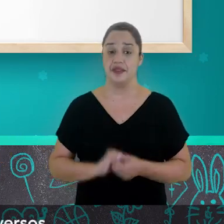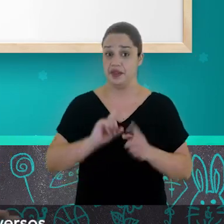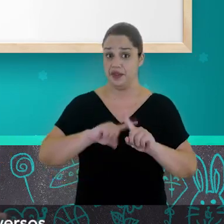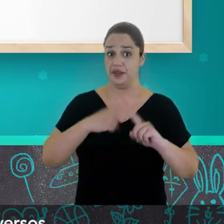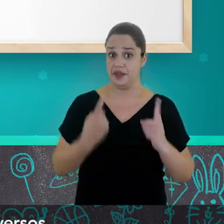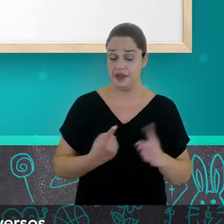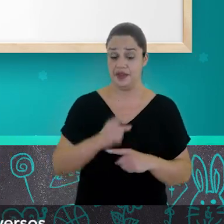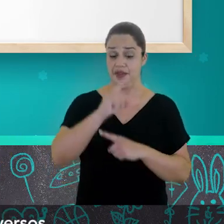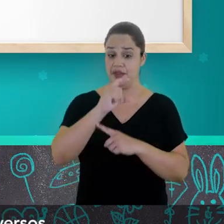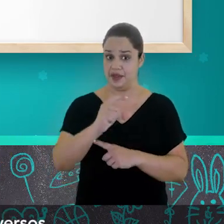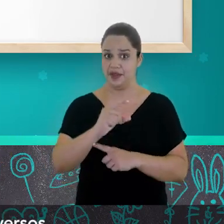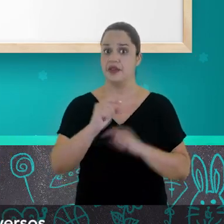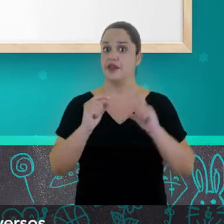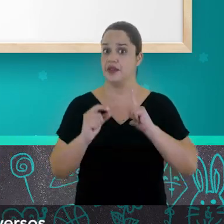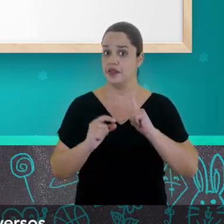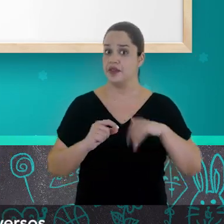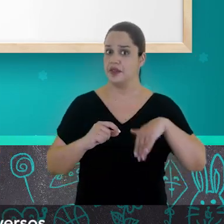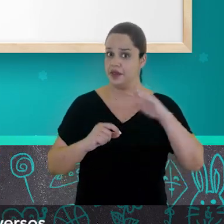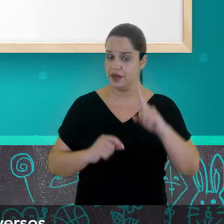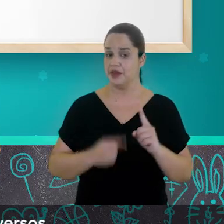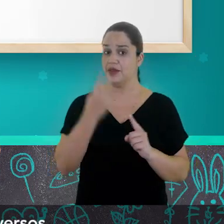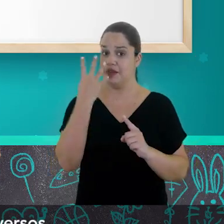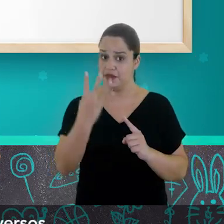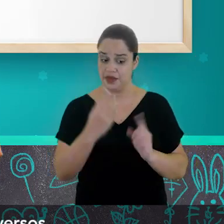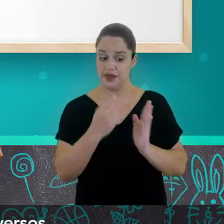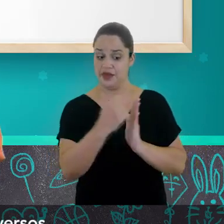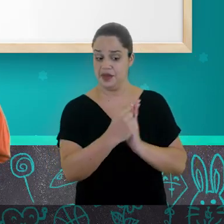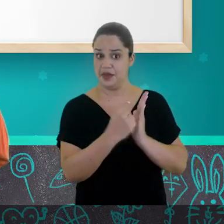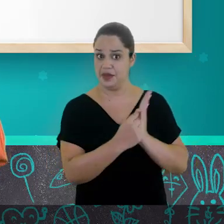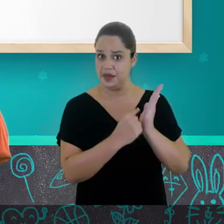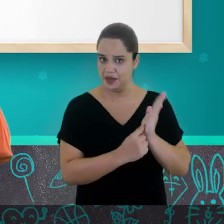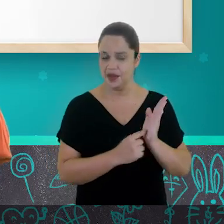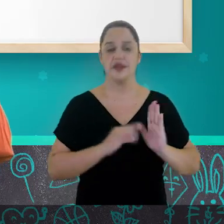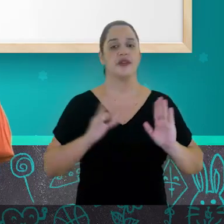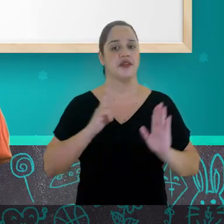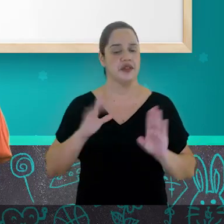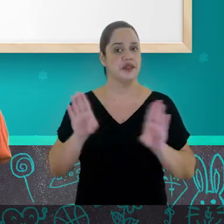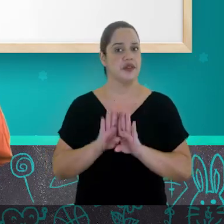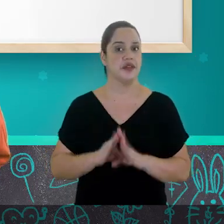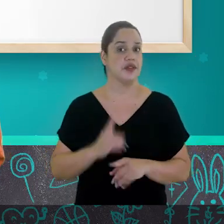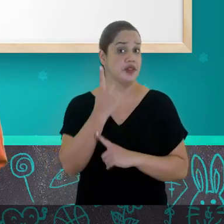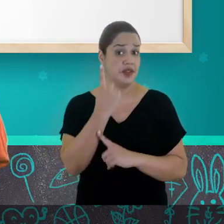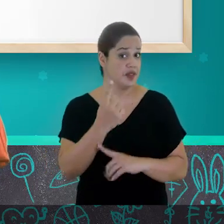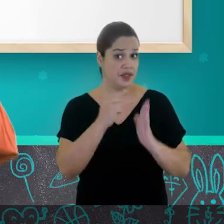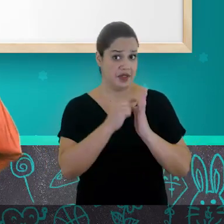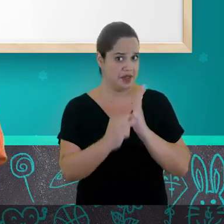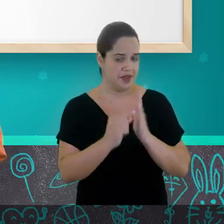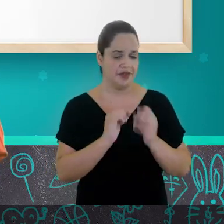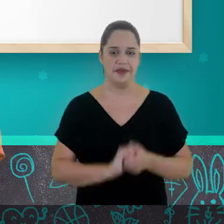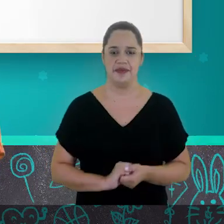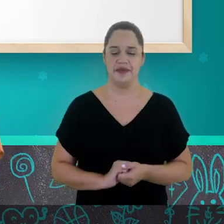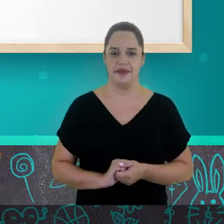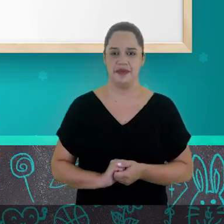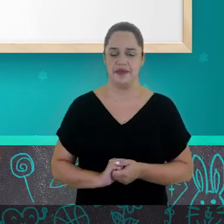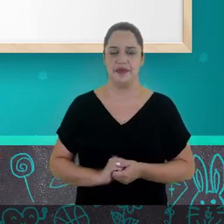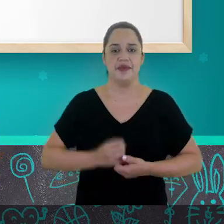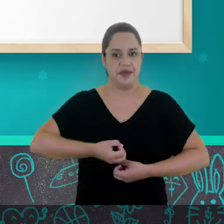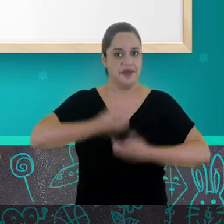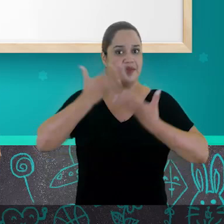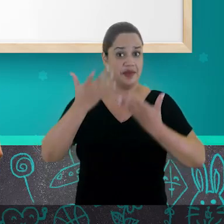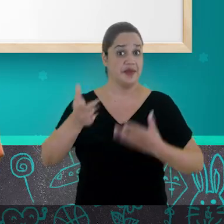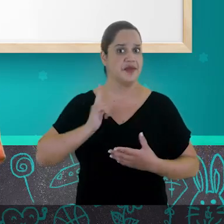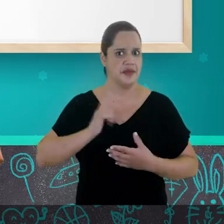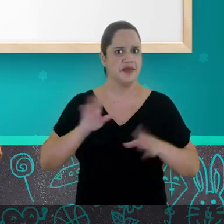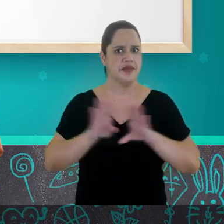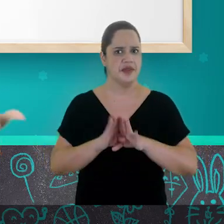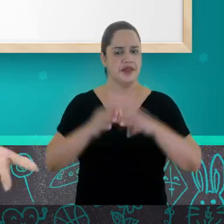Mas uma estrofe pode ter mais do que quatro versos e também pode ter só um verso. Um poema